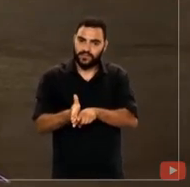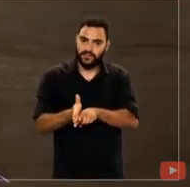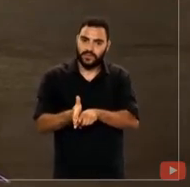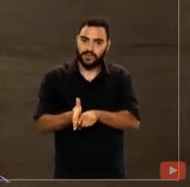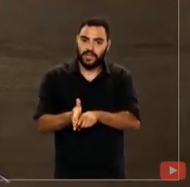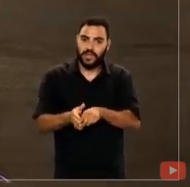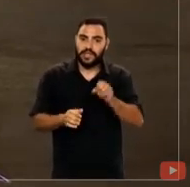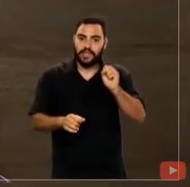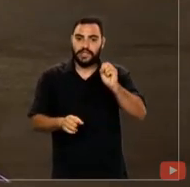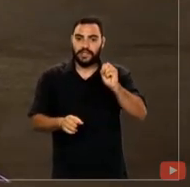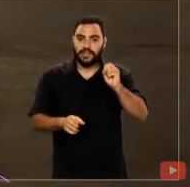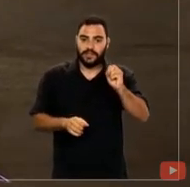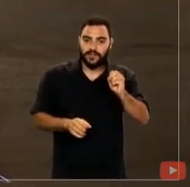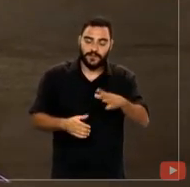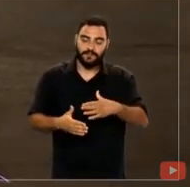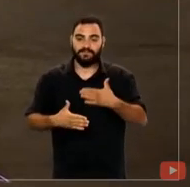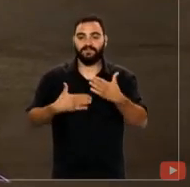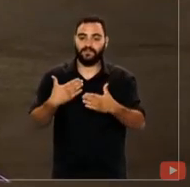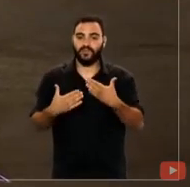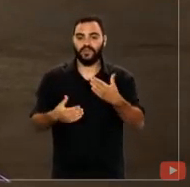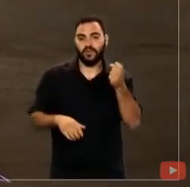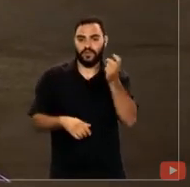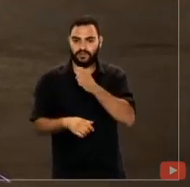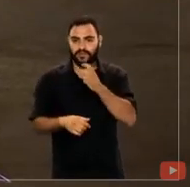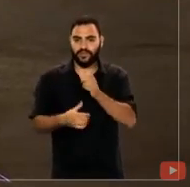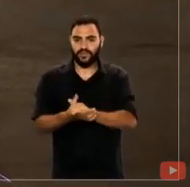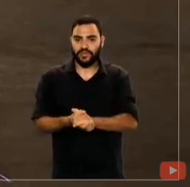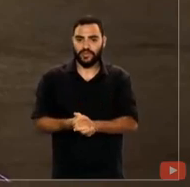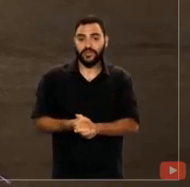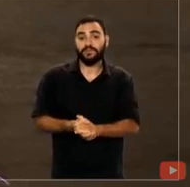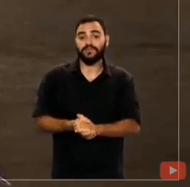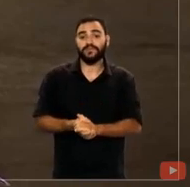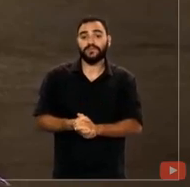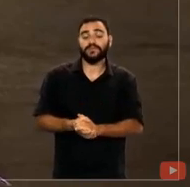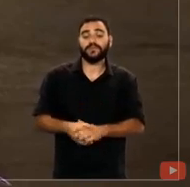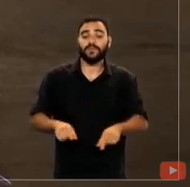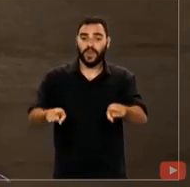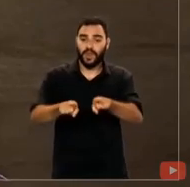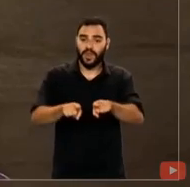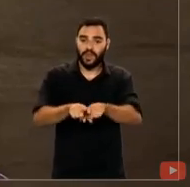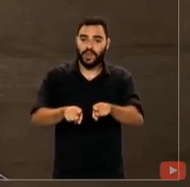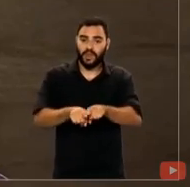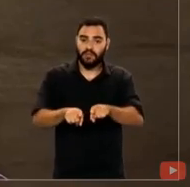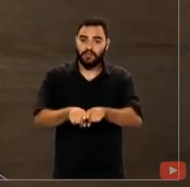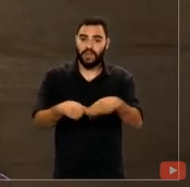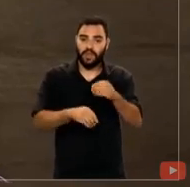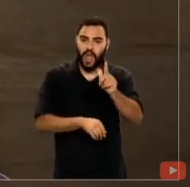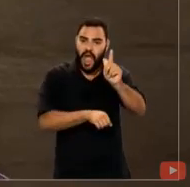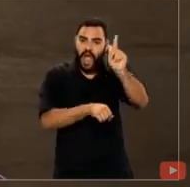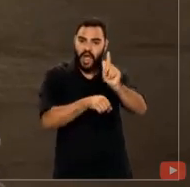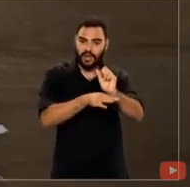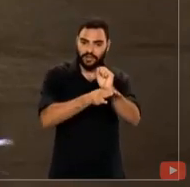escândalos, com atuação técnica e sem exceções às garantias da Constituição